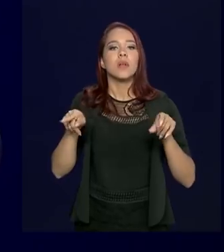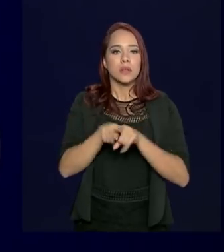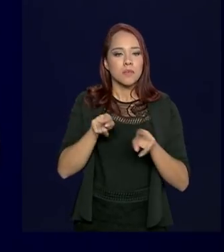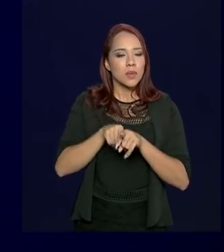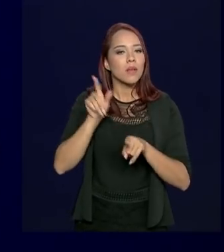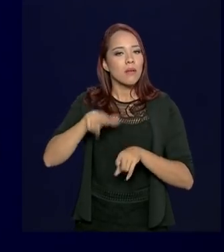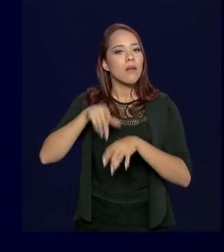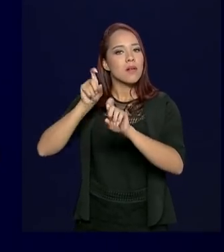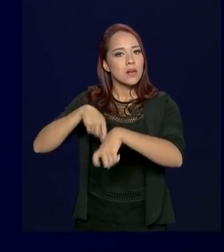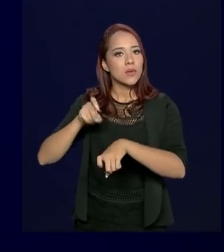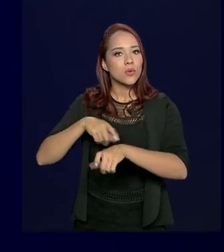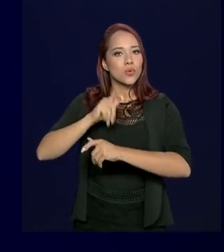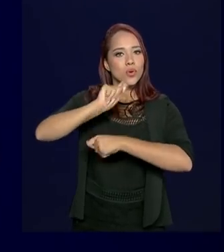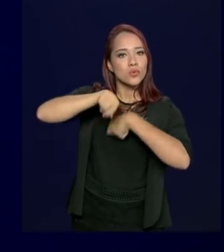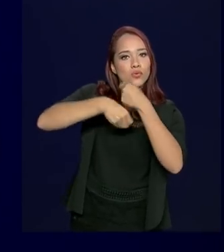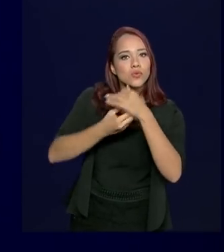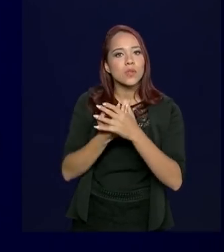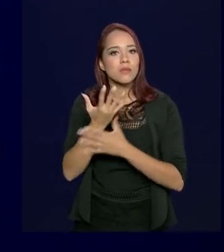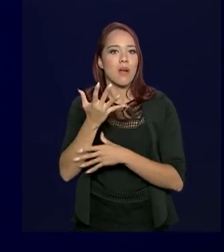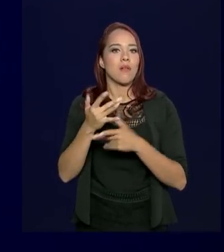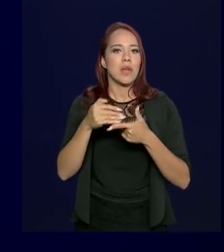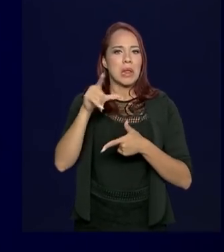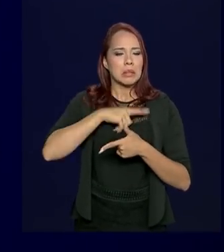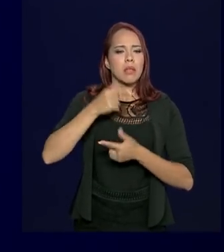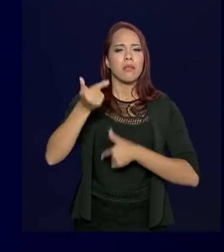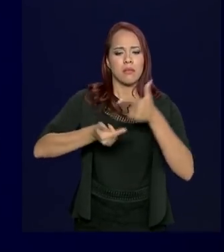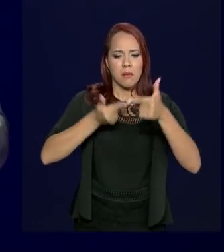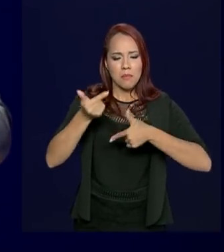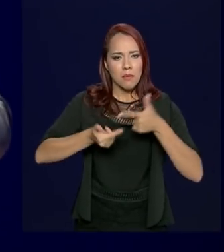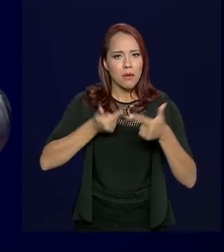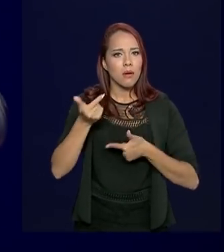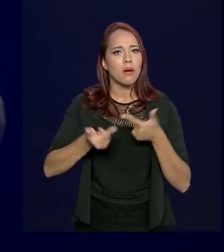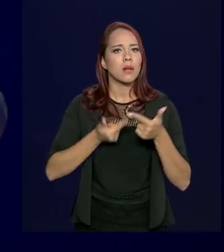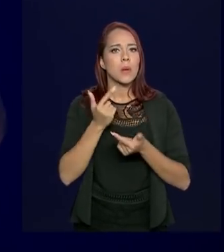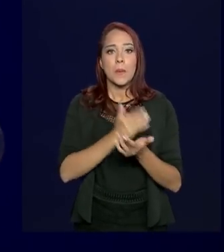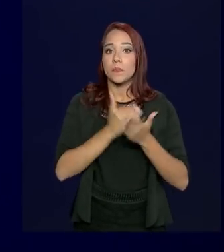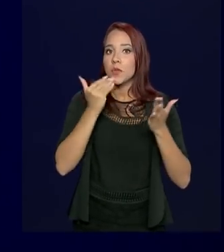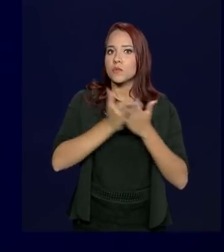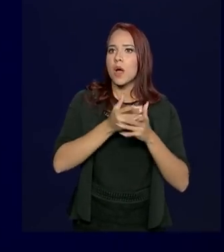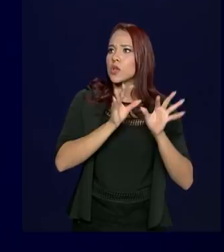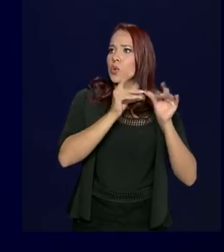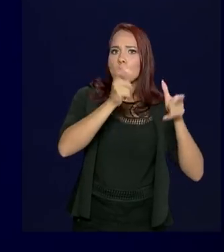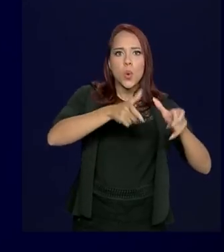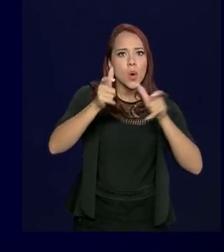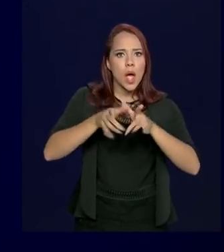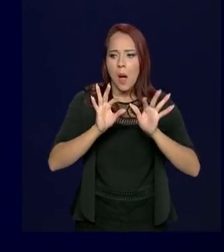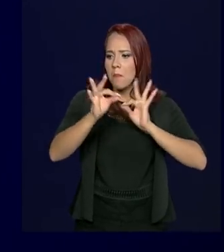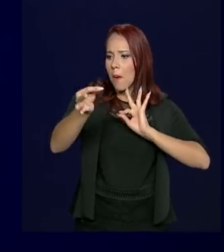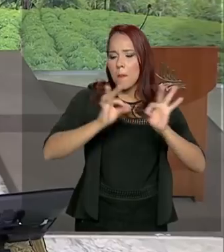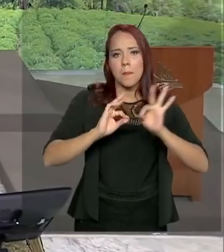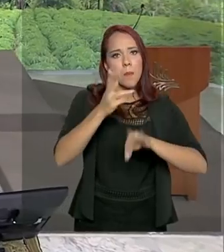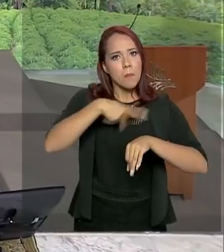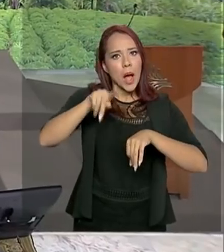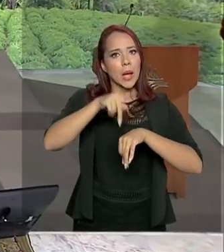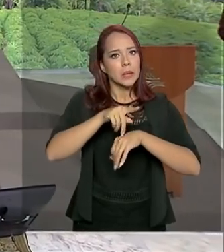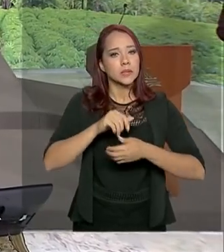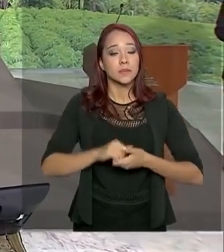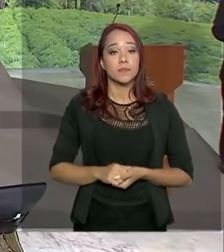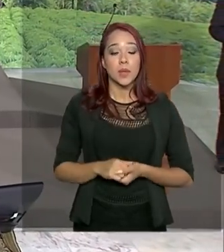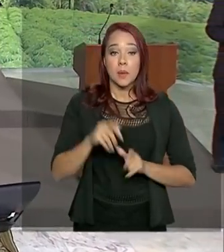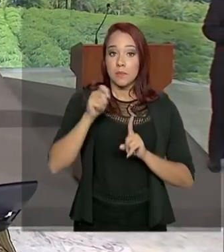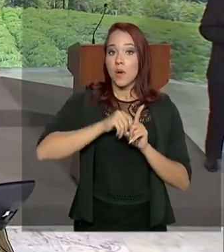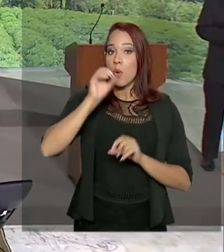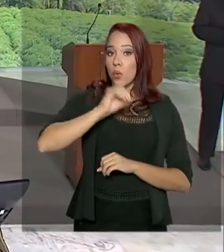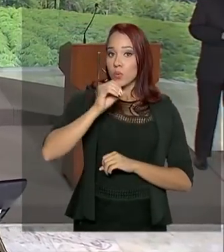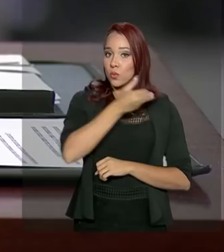agricultura sustentável, ela gera emprego nos mais remotos rincões desse país. Em outubro,